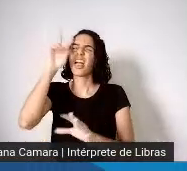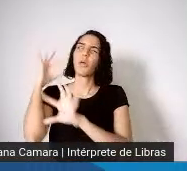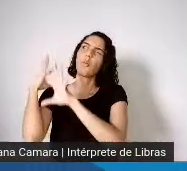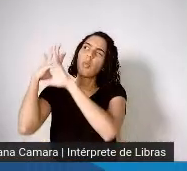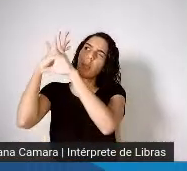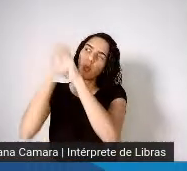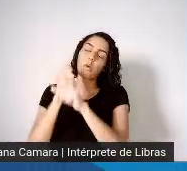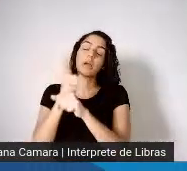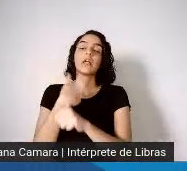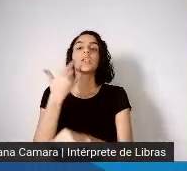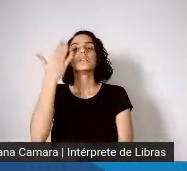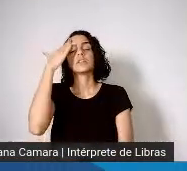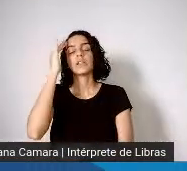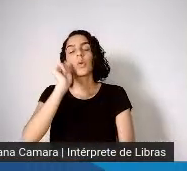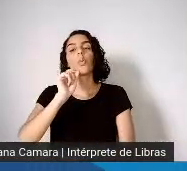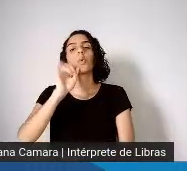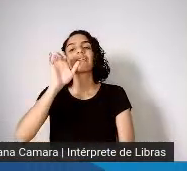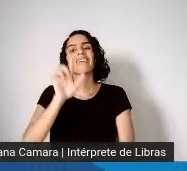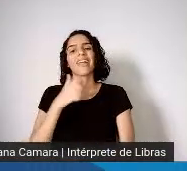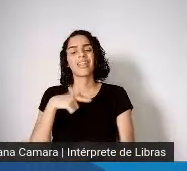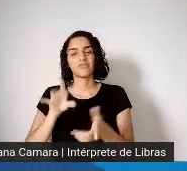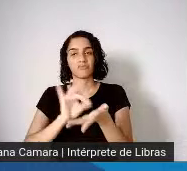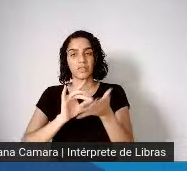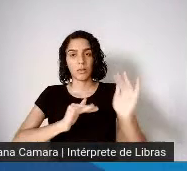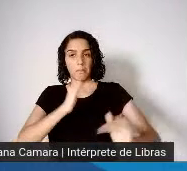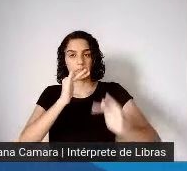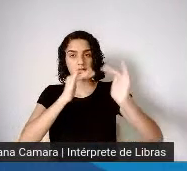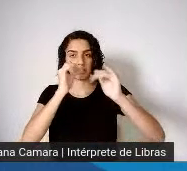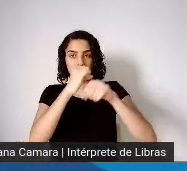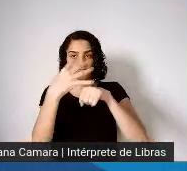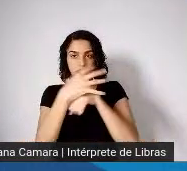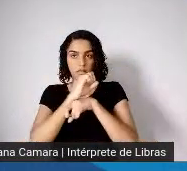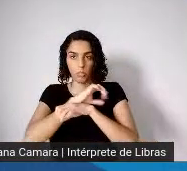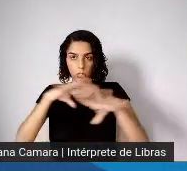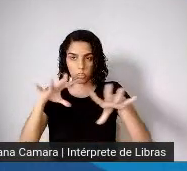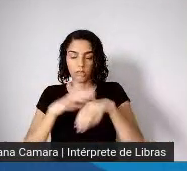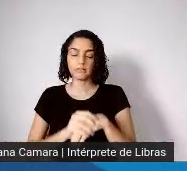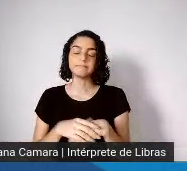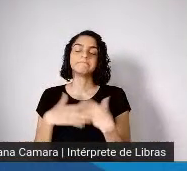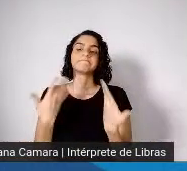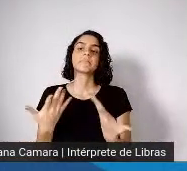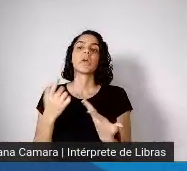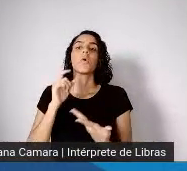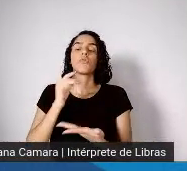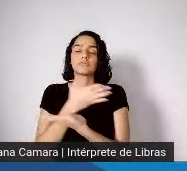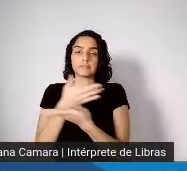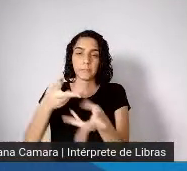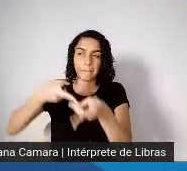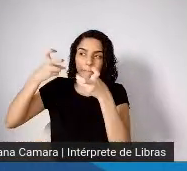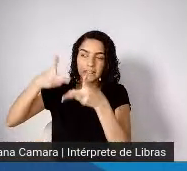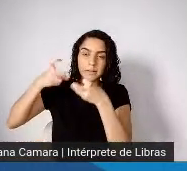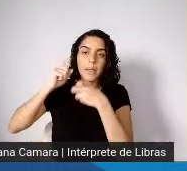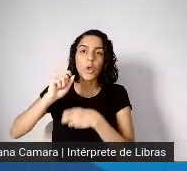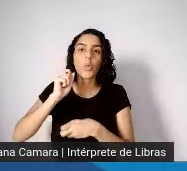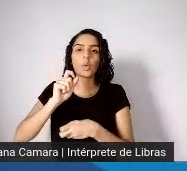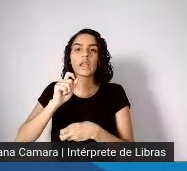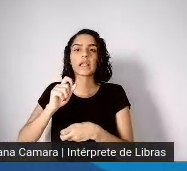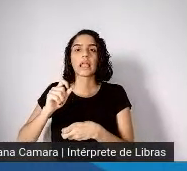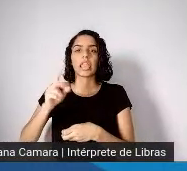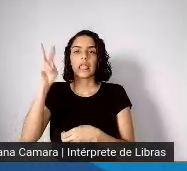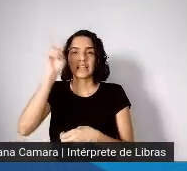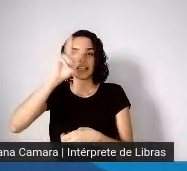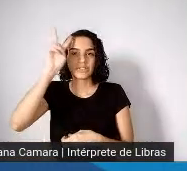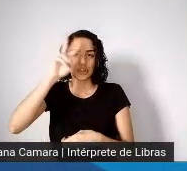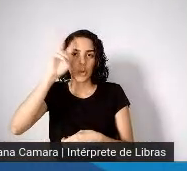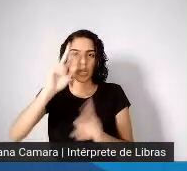do que é esse processo pandêmico. Vejam, senhores, que ao longo da história da humanidade, a partir do momento em que o homem